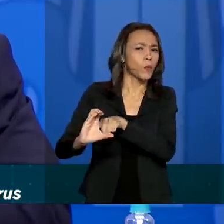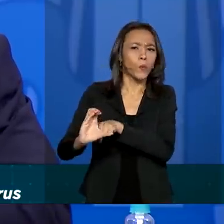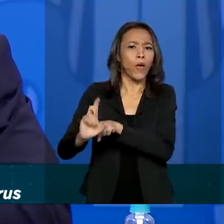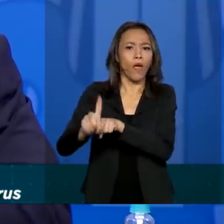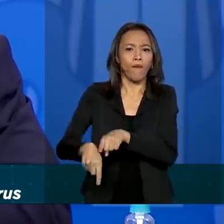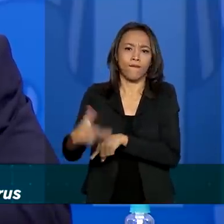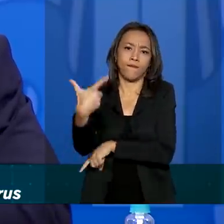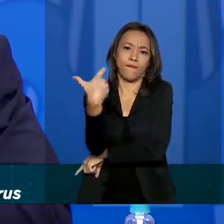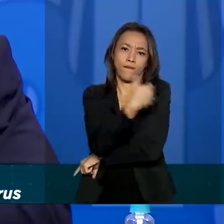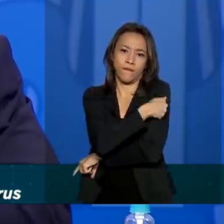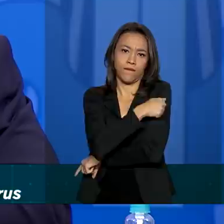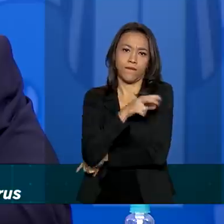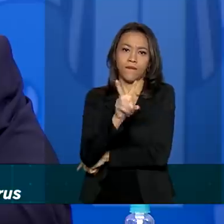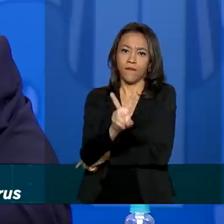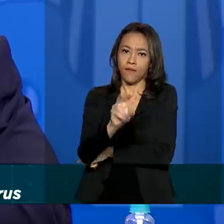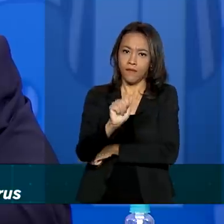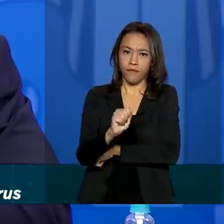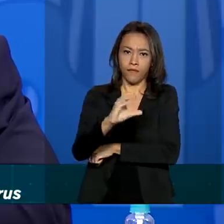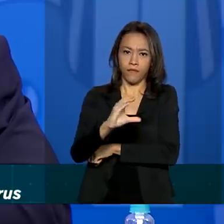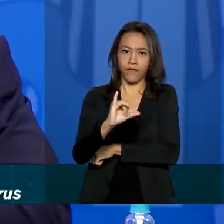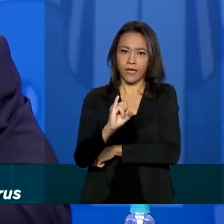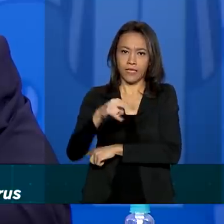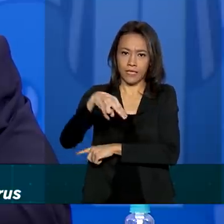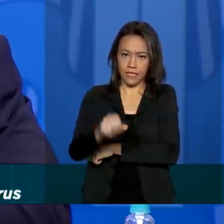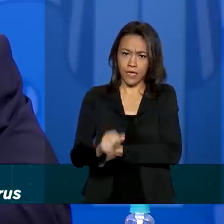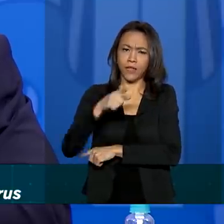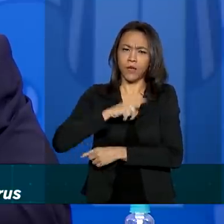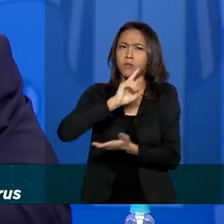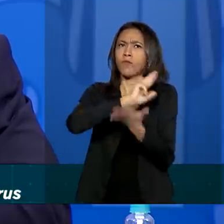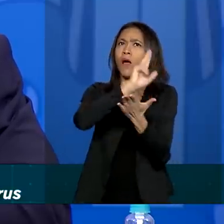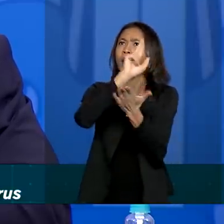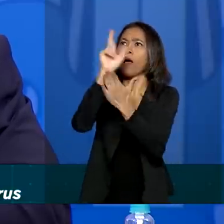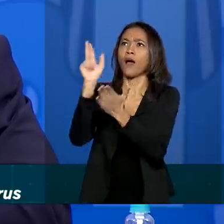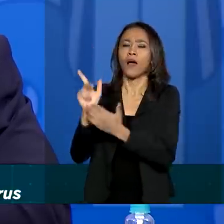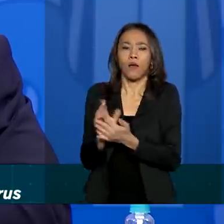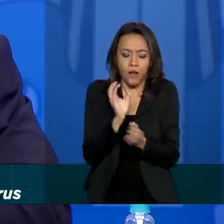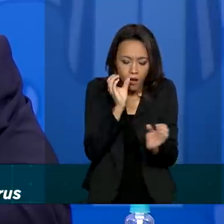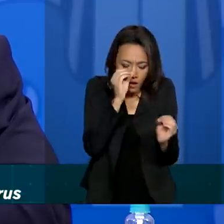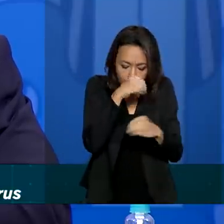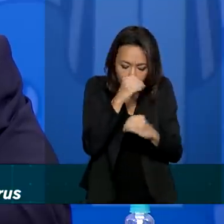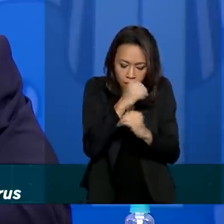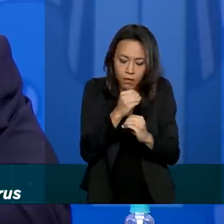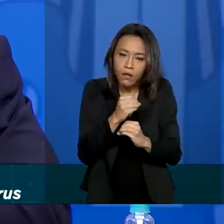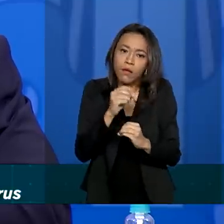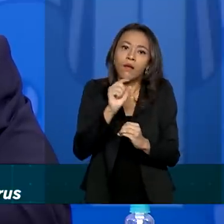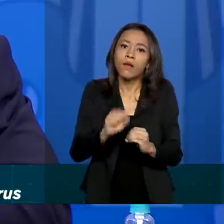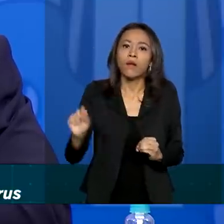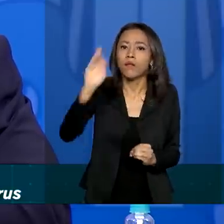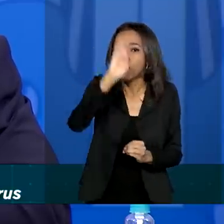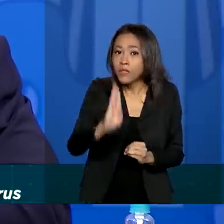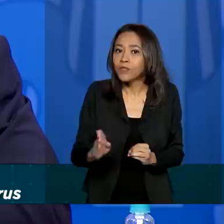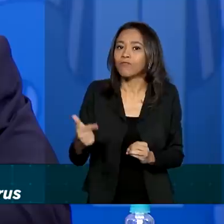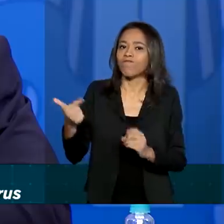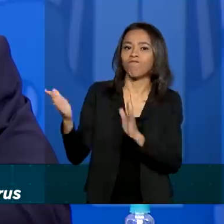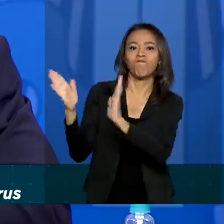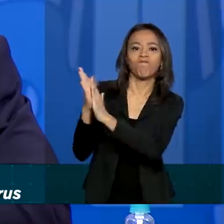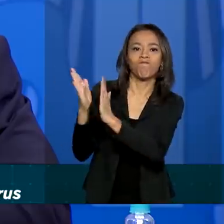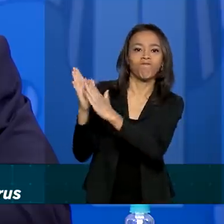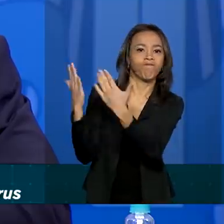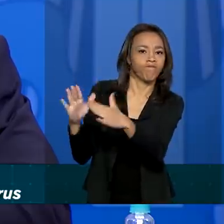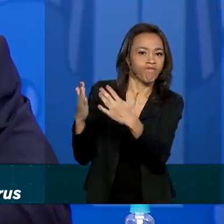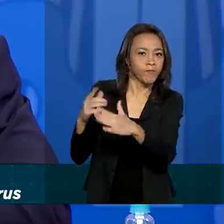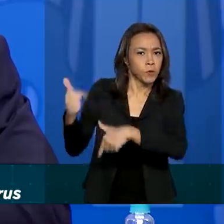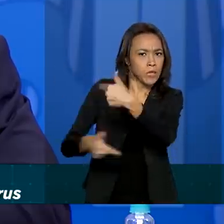Nós temos já inúmeros laboratórios no Brasil e isso também eu queria ressaltar o trabalho dos Correios levando o vírus